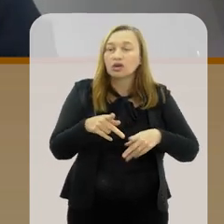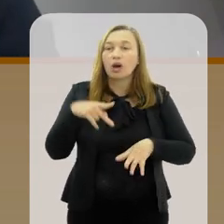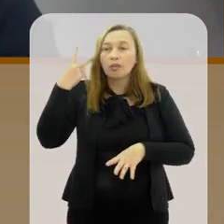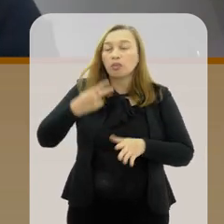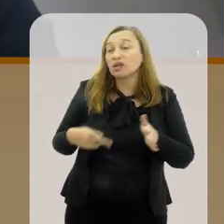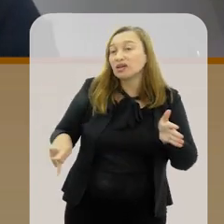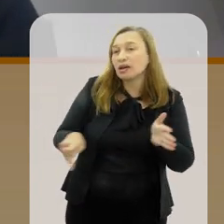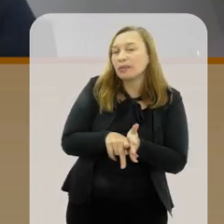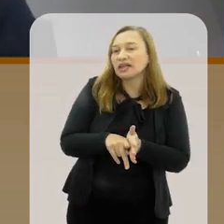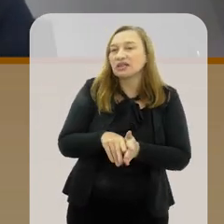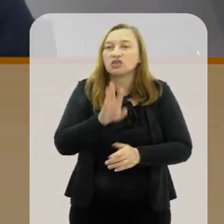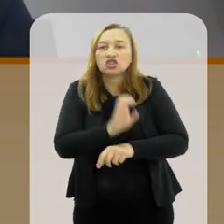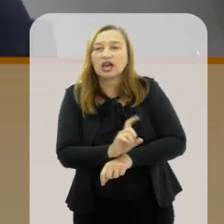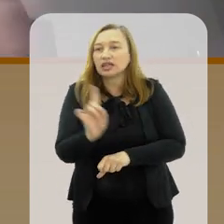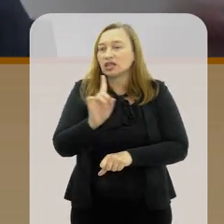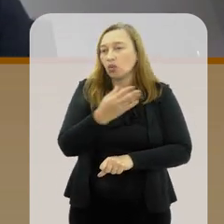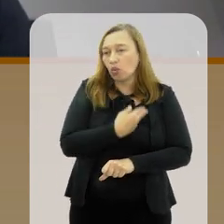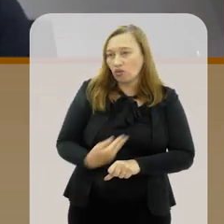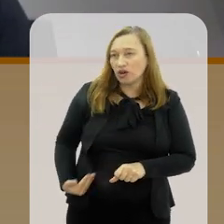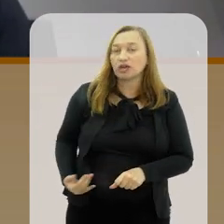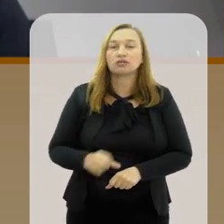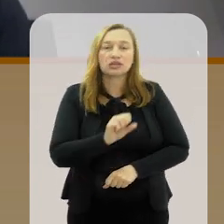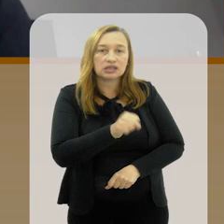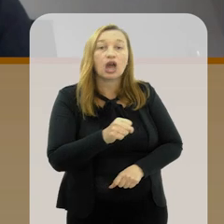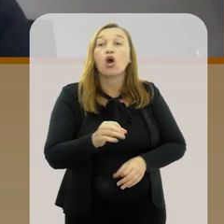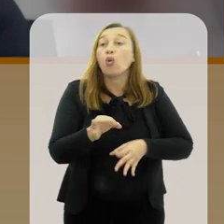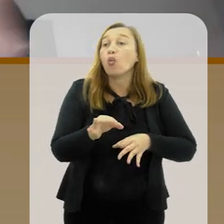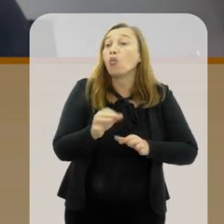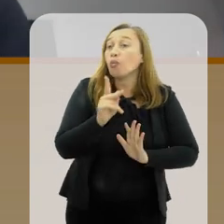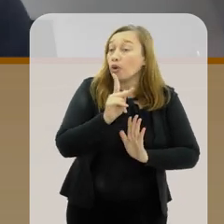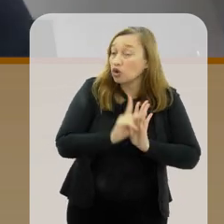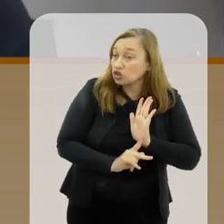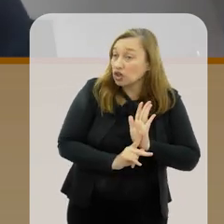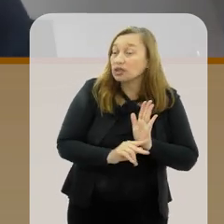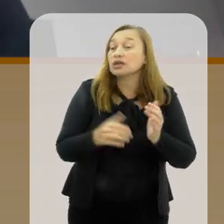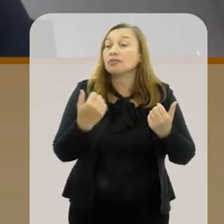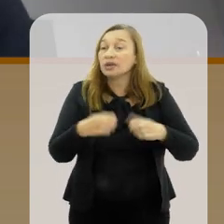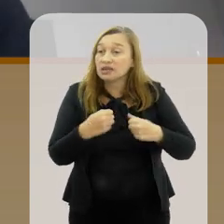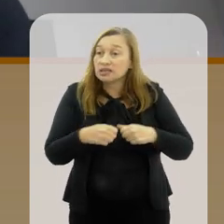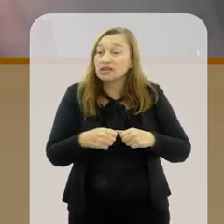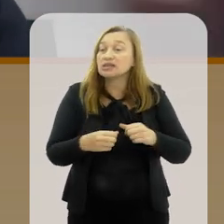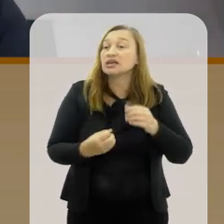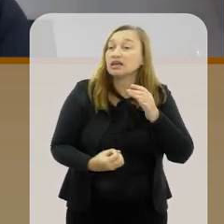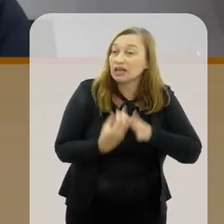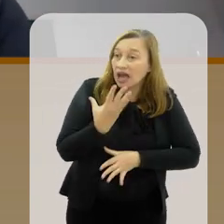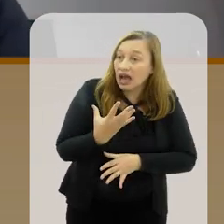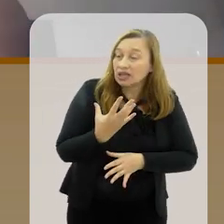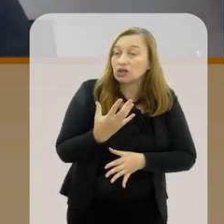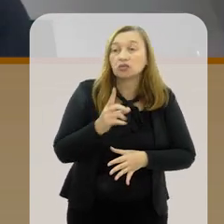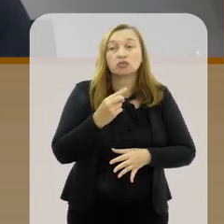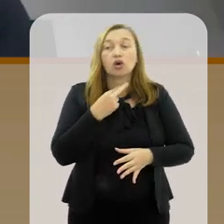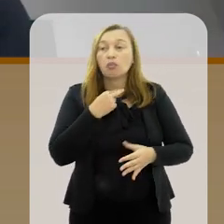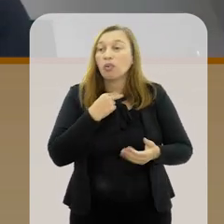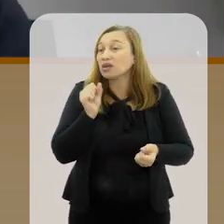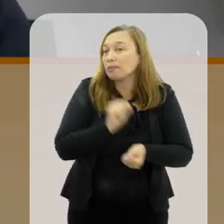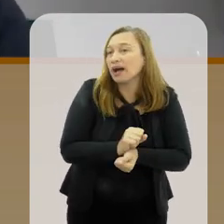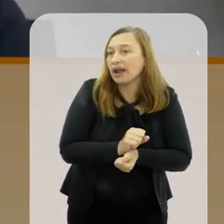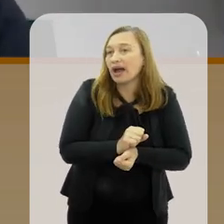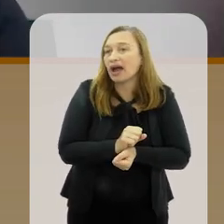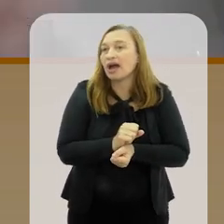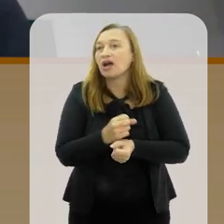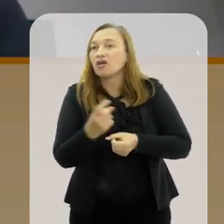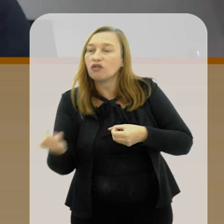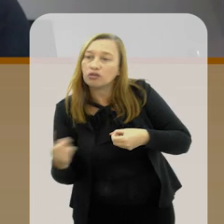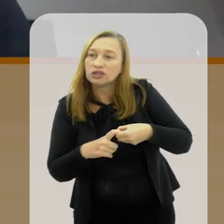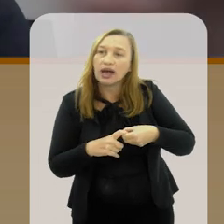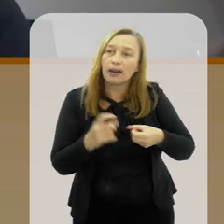isso tem que uma política de Estado e não de governo é um projeto que precisa ser realizado e a gente não